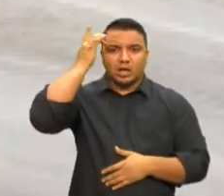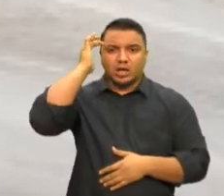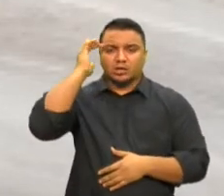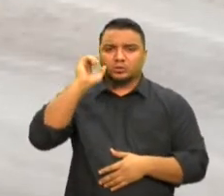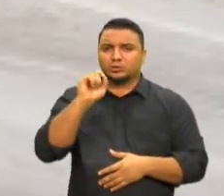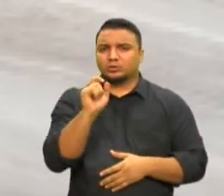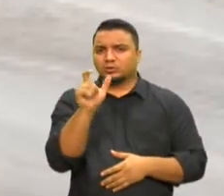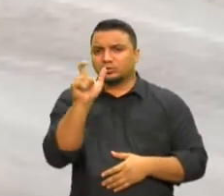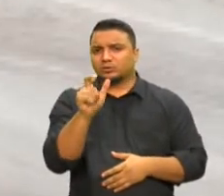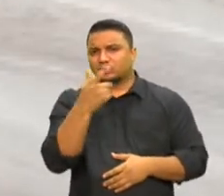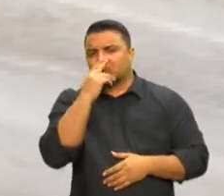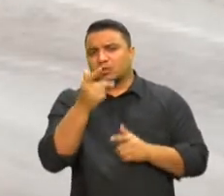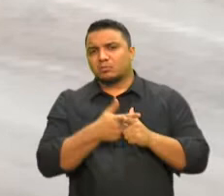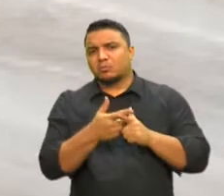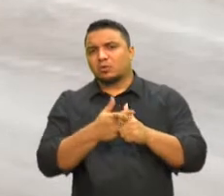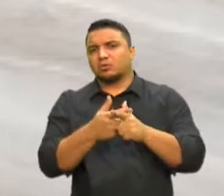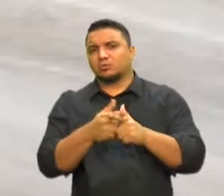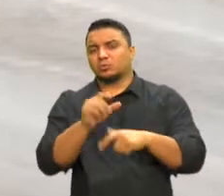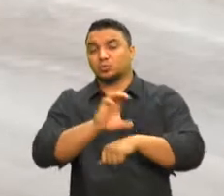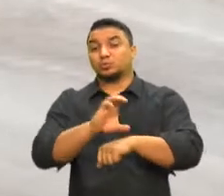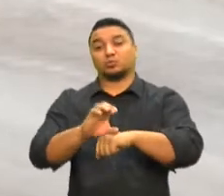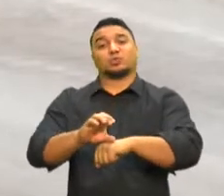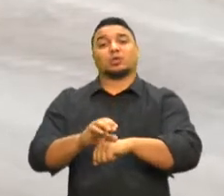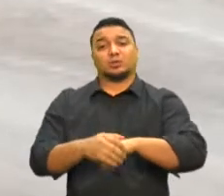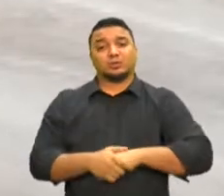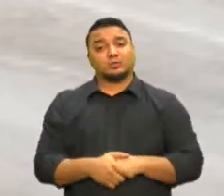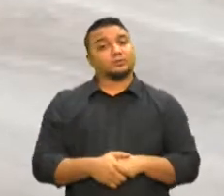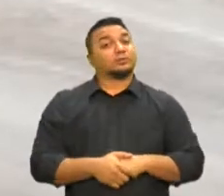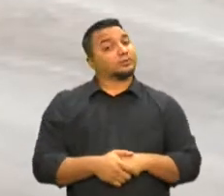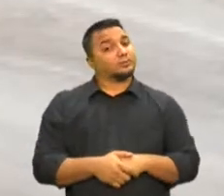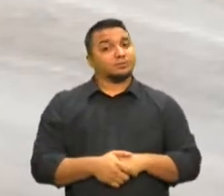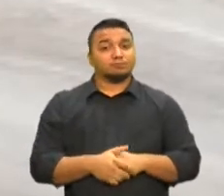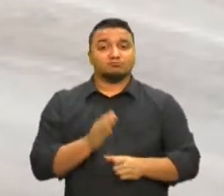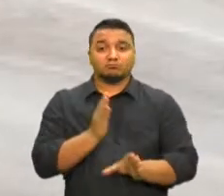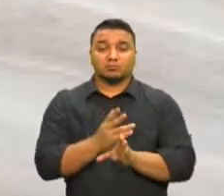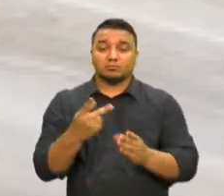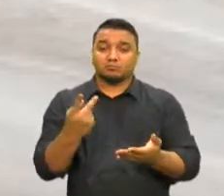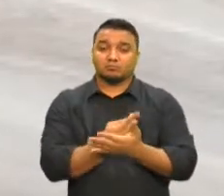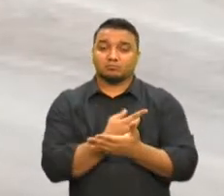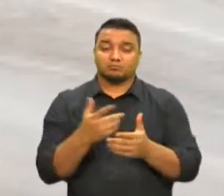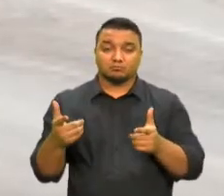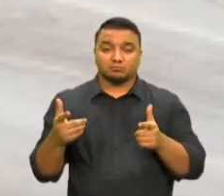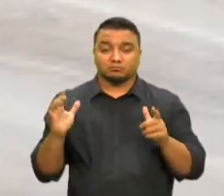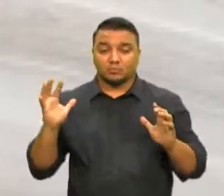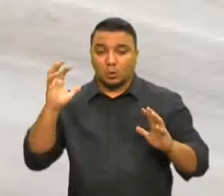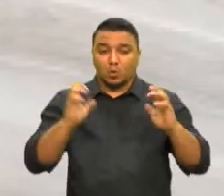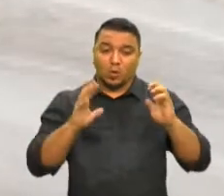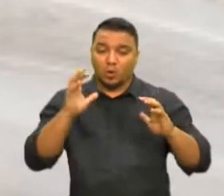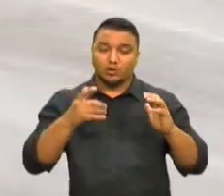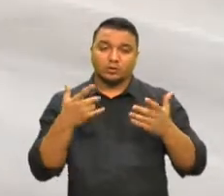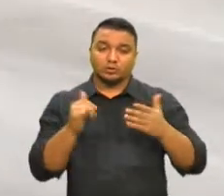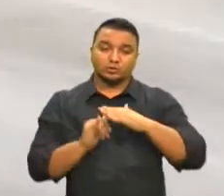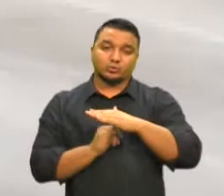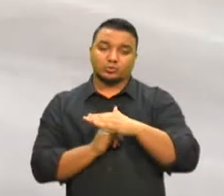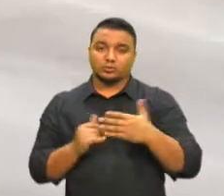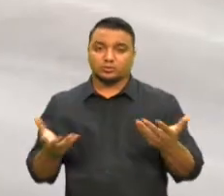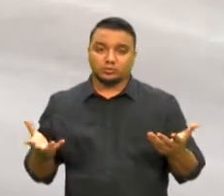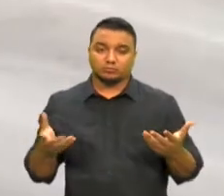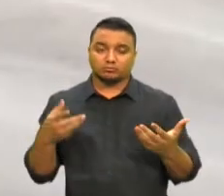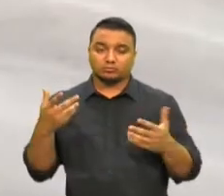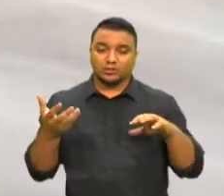uma crise constitucional, dado o desgaste institucional que